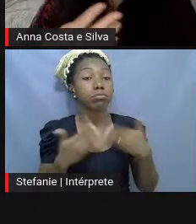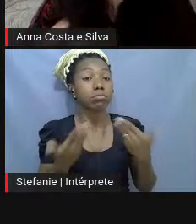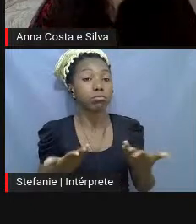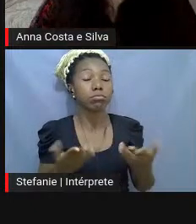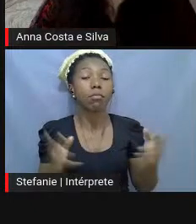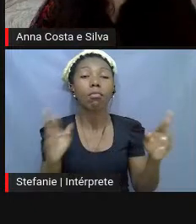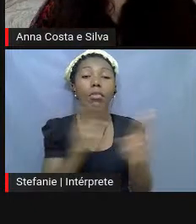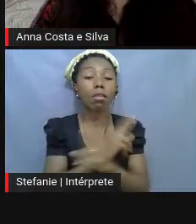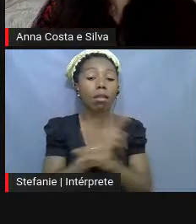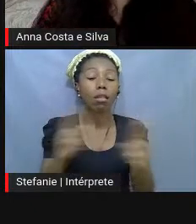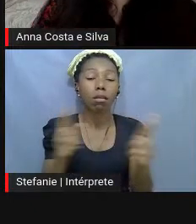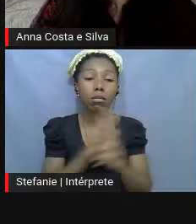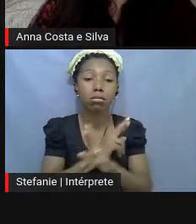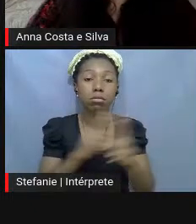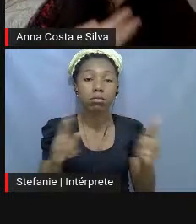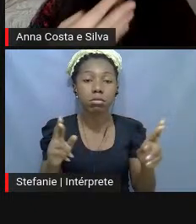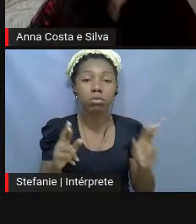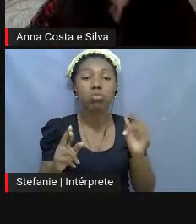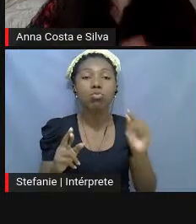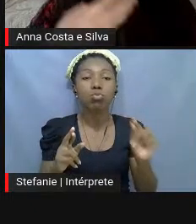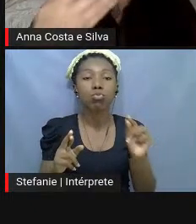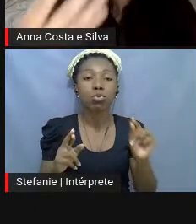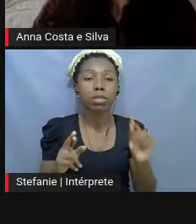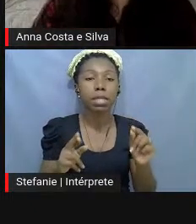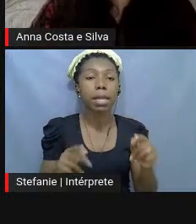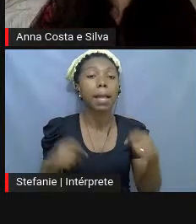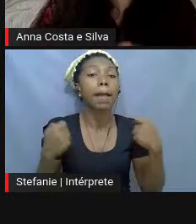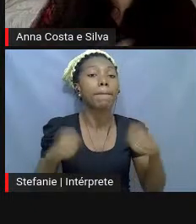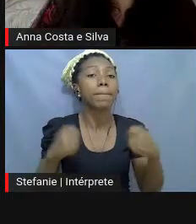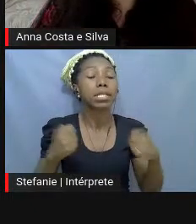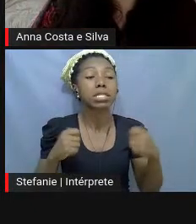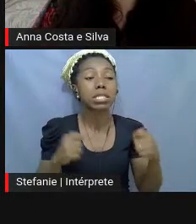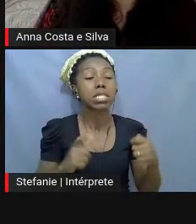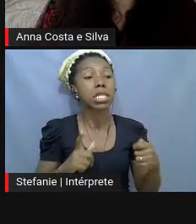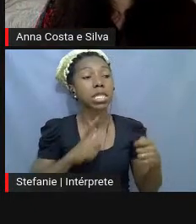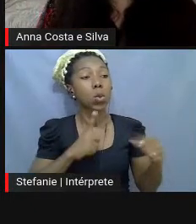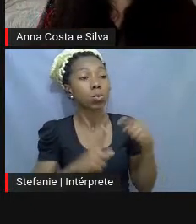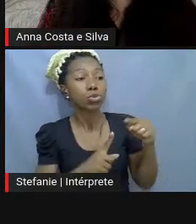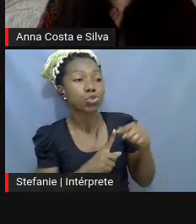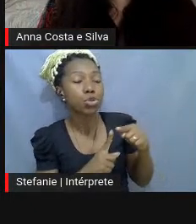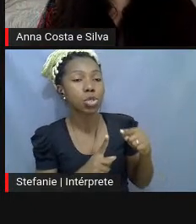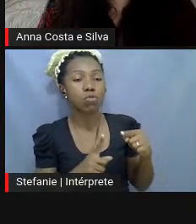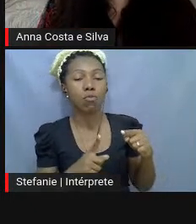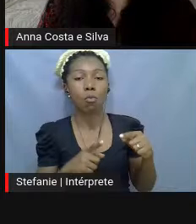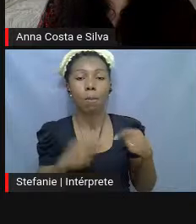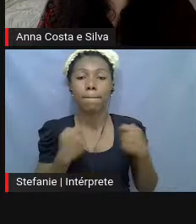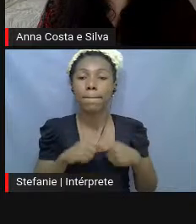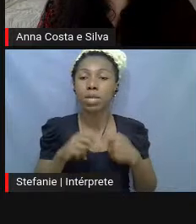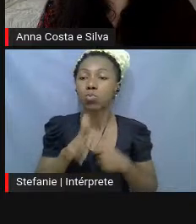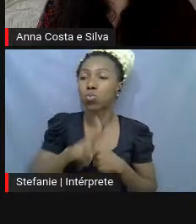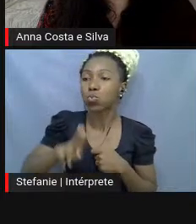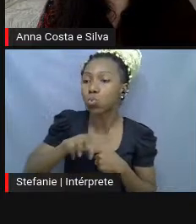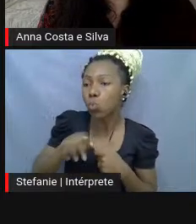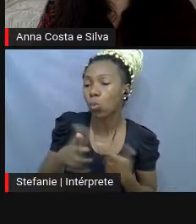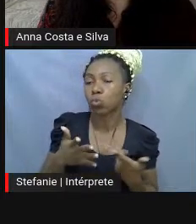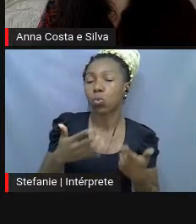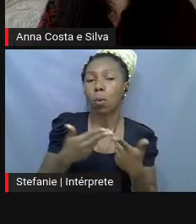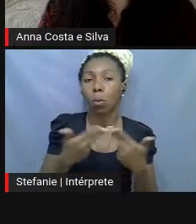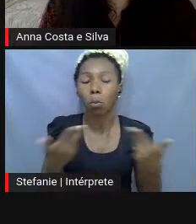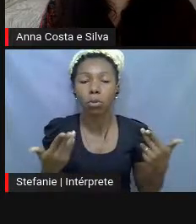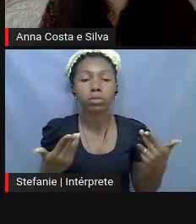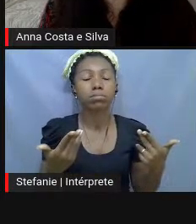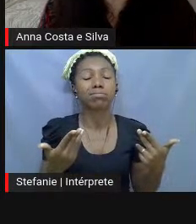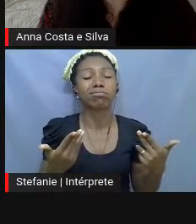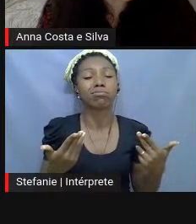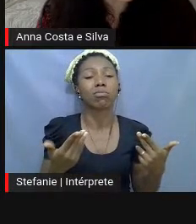relação, né? Do um a um existir como uso, como consumo, como... E eu acho que tem uma proposição muito...